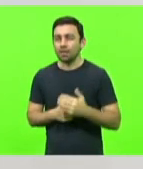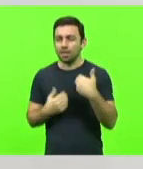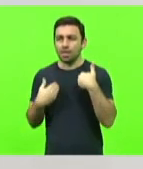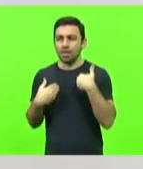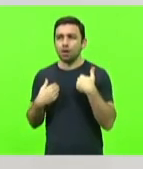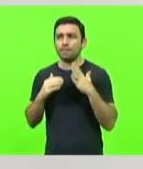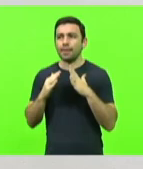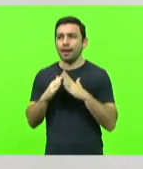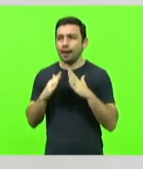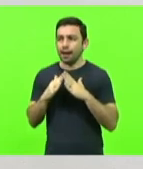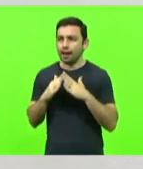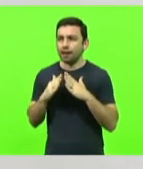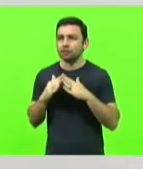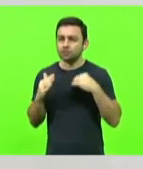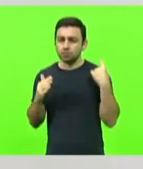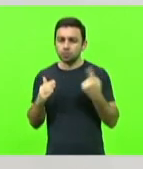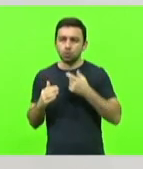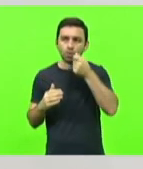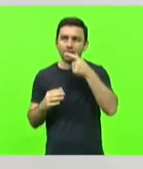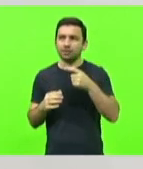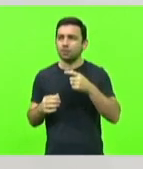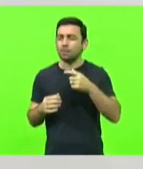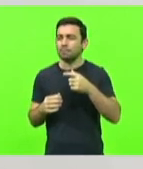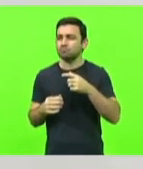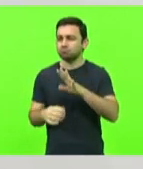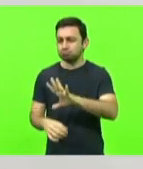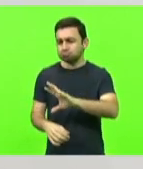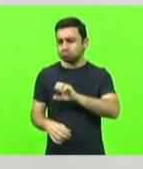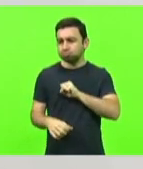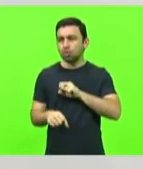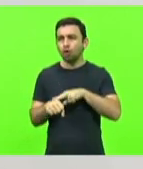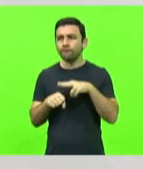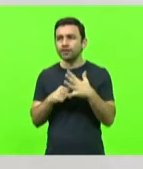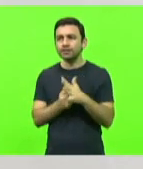casa, minha esposa, meus filhos, ninguém pegou essa maldita dessa Covid.